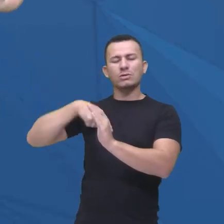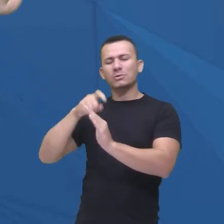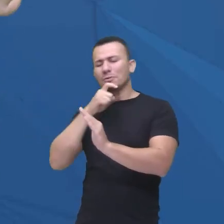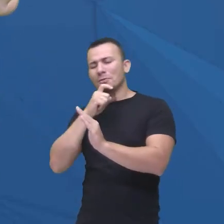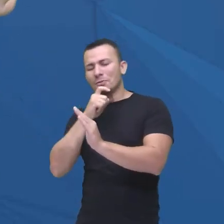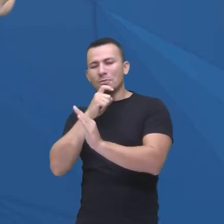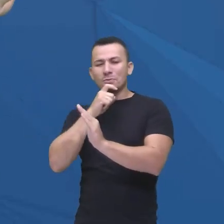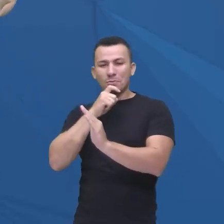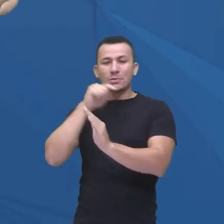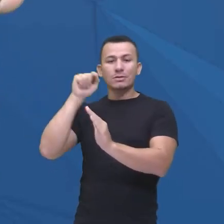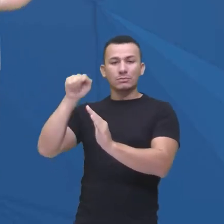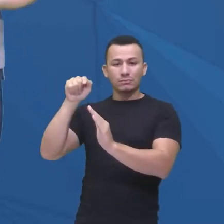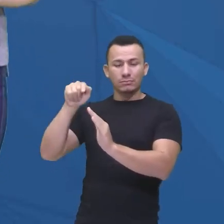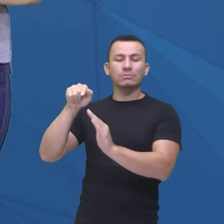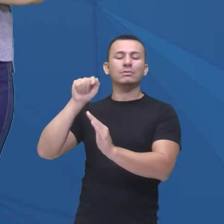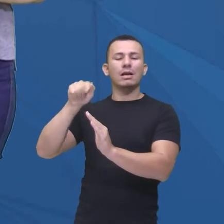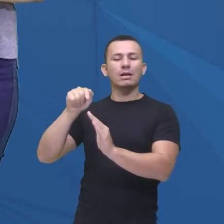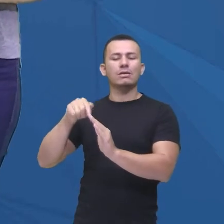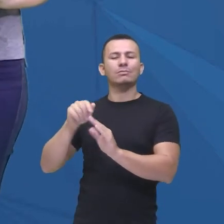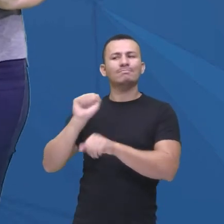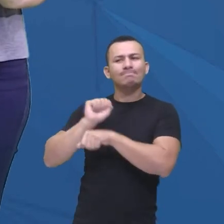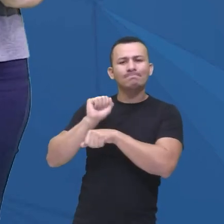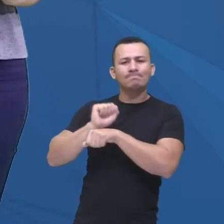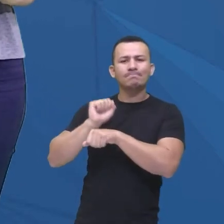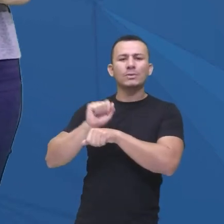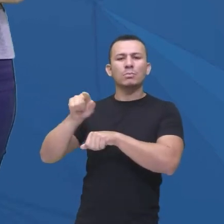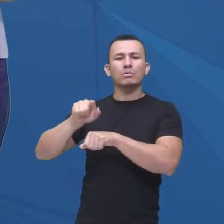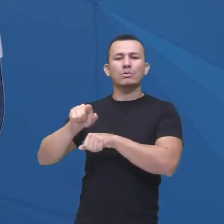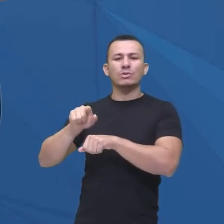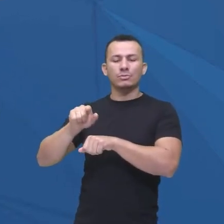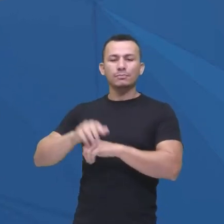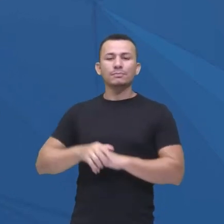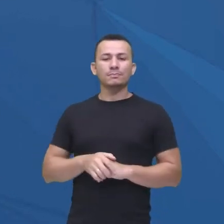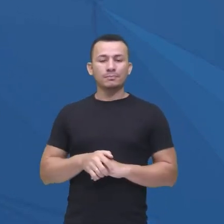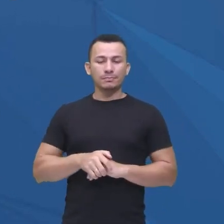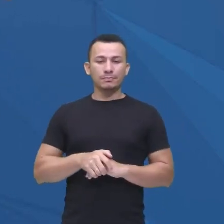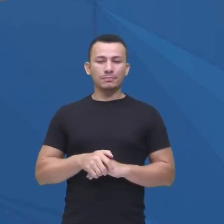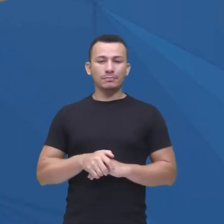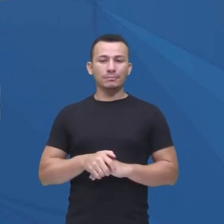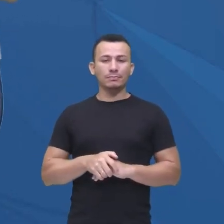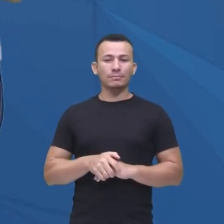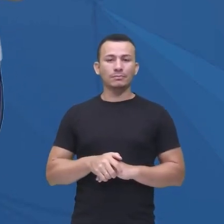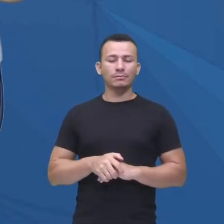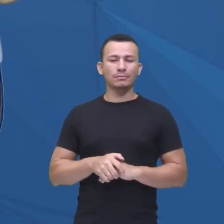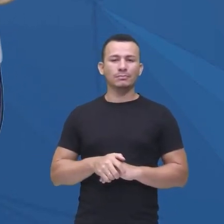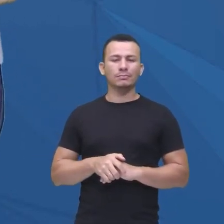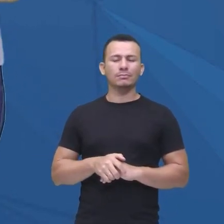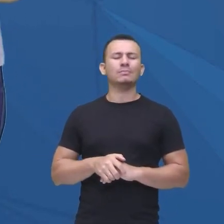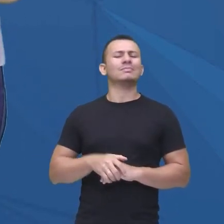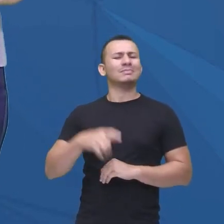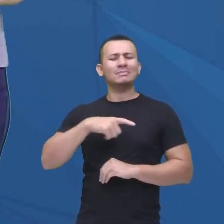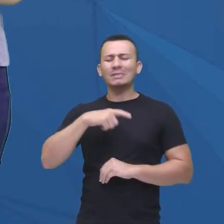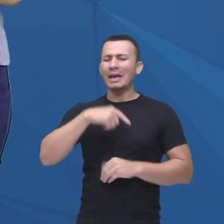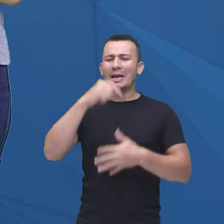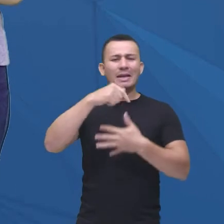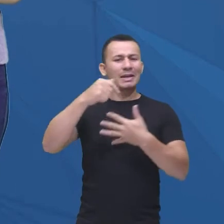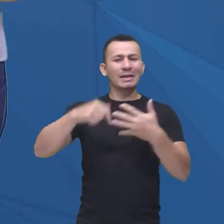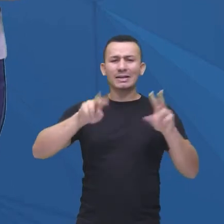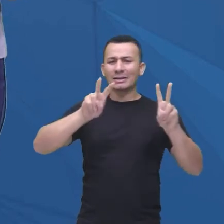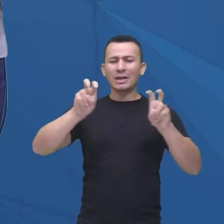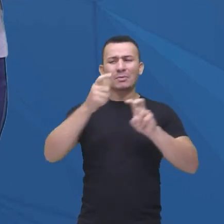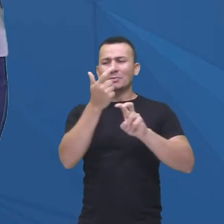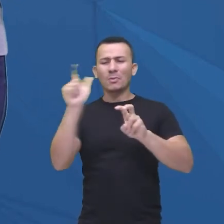sempre ficam ali naquela expectativa, porque são adaptados a esse contexto, tá bom? Mas na série acontecem diversas situações,